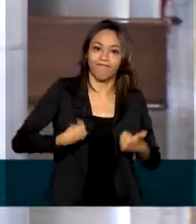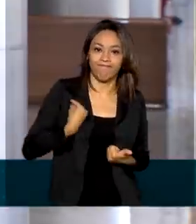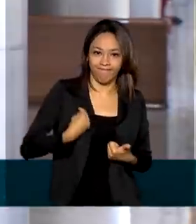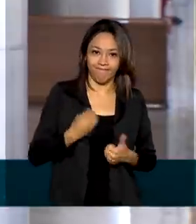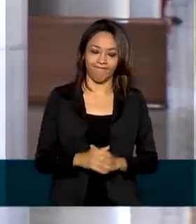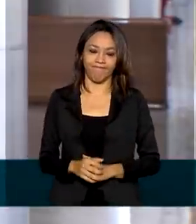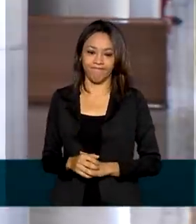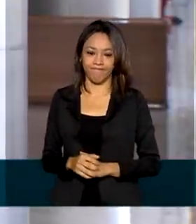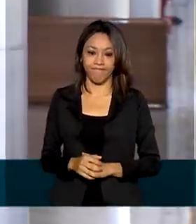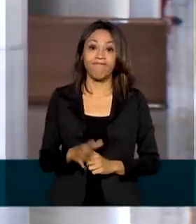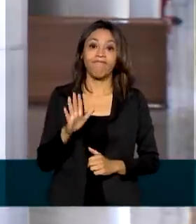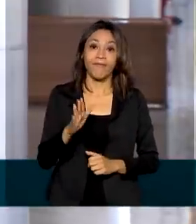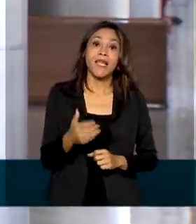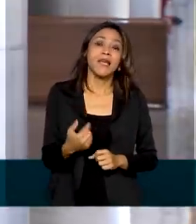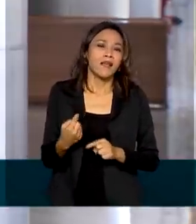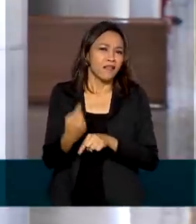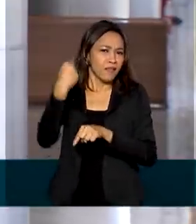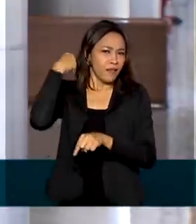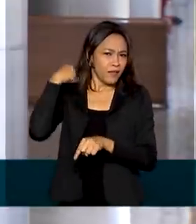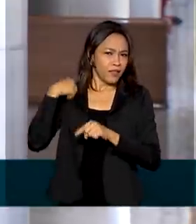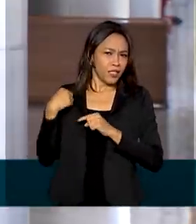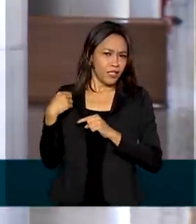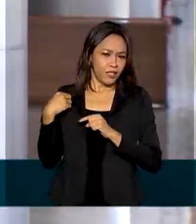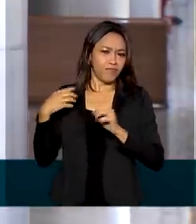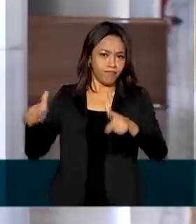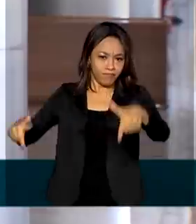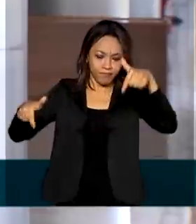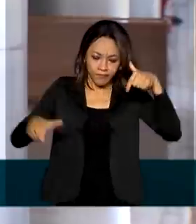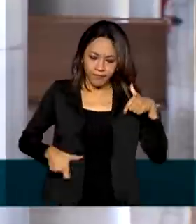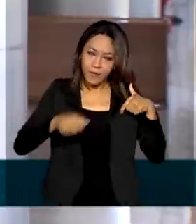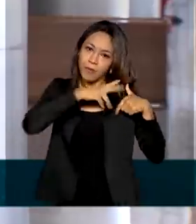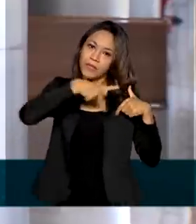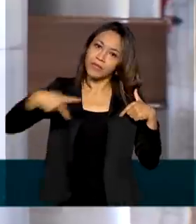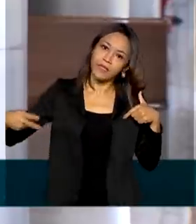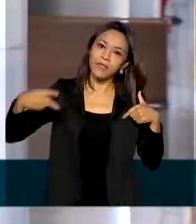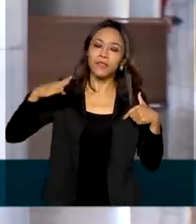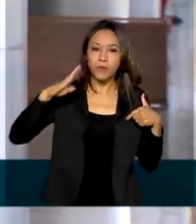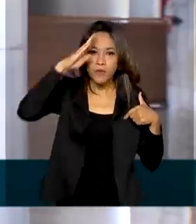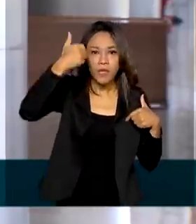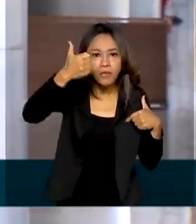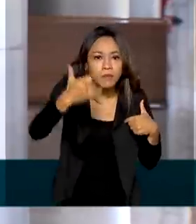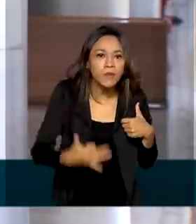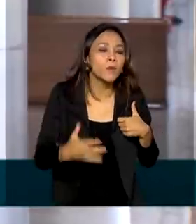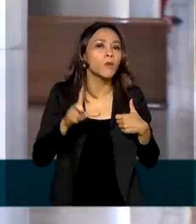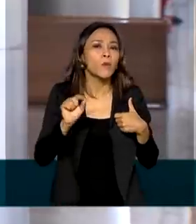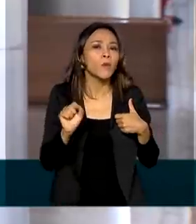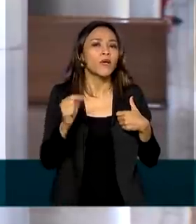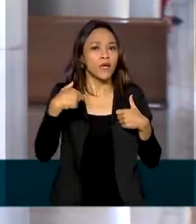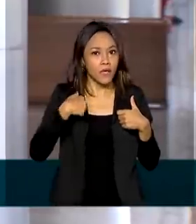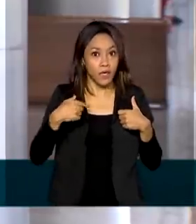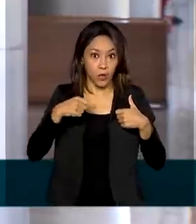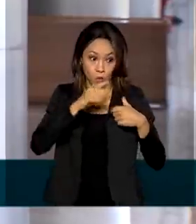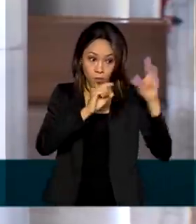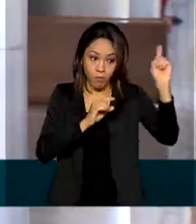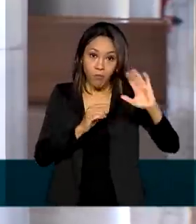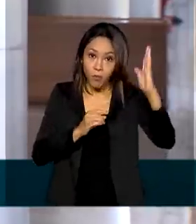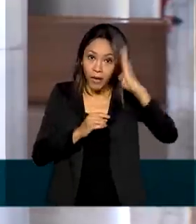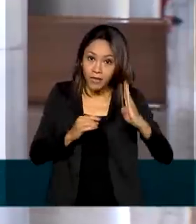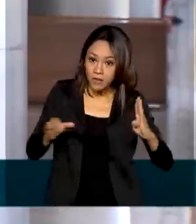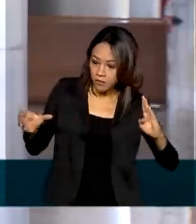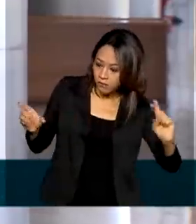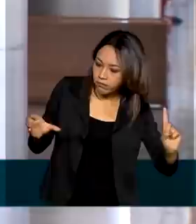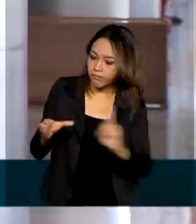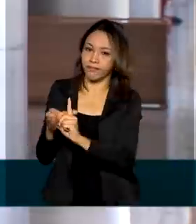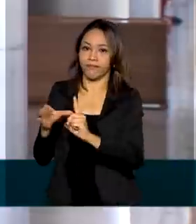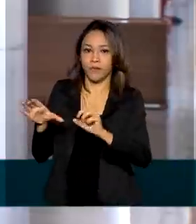Renata, desde que assumiu o cargo, o presidente Jair Bolsonaro deixou claro que trabalha para que o Brasil faça parte da OCDE. Segundo